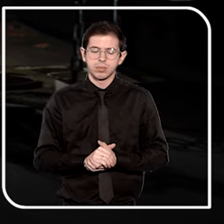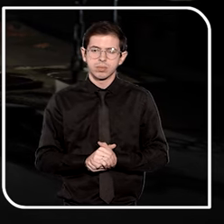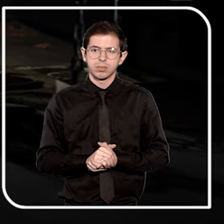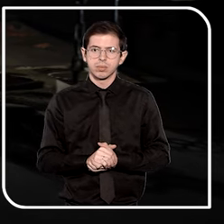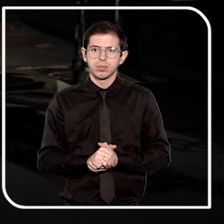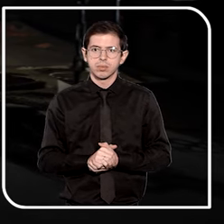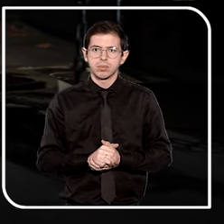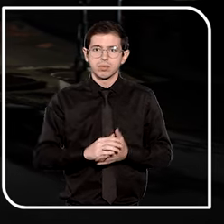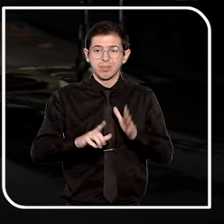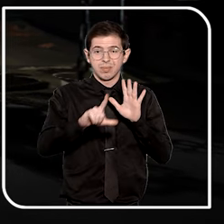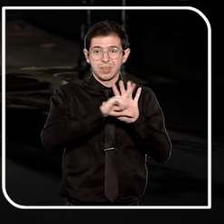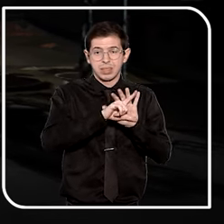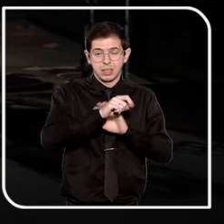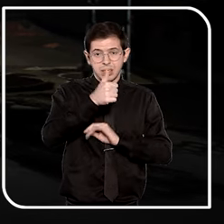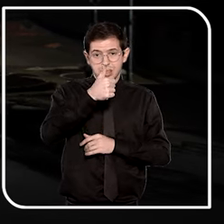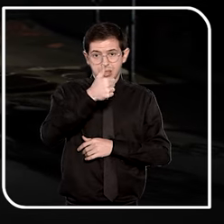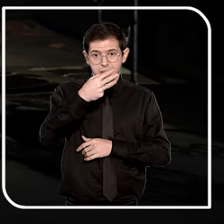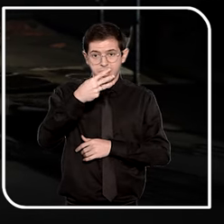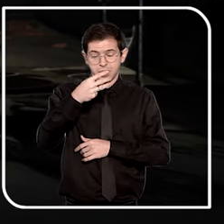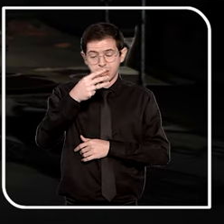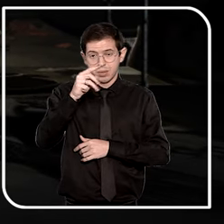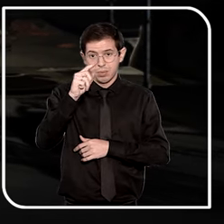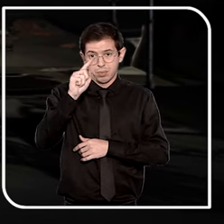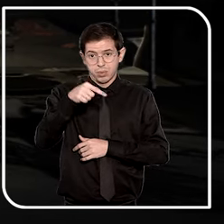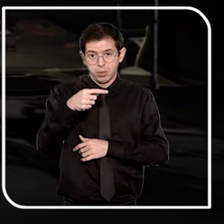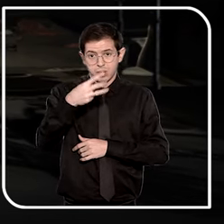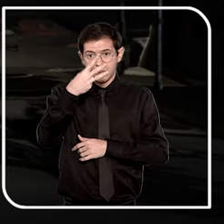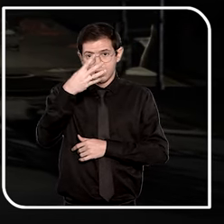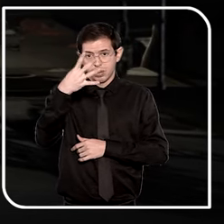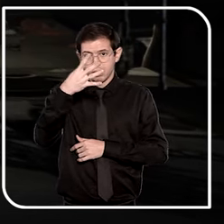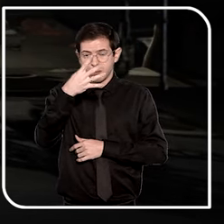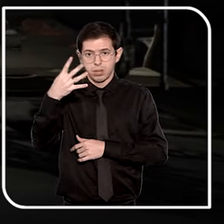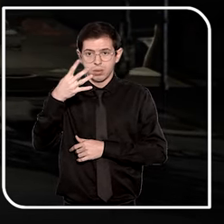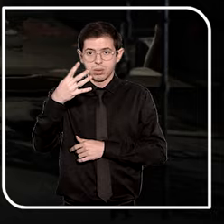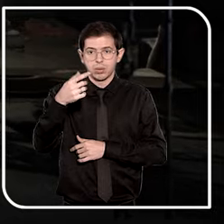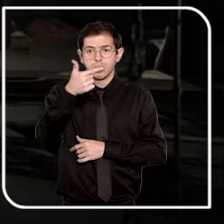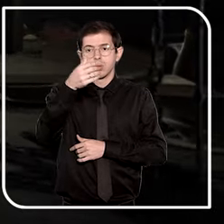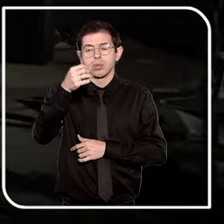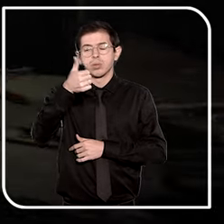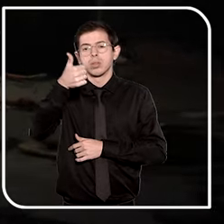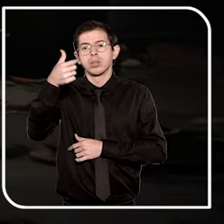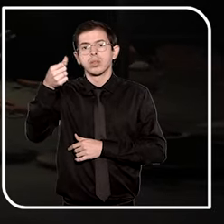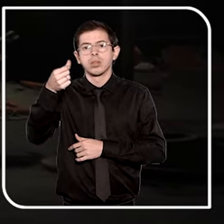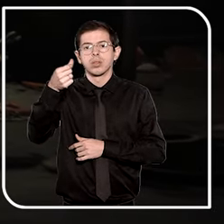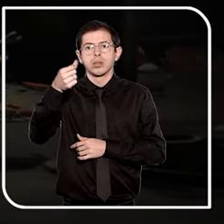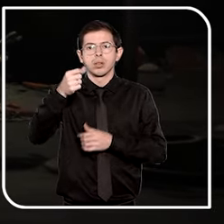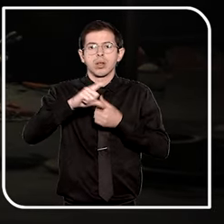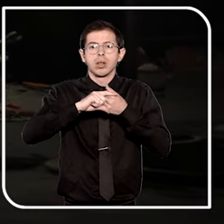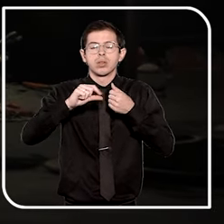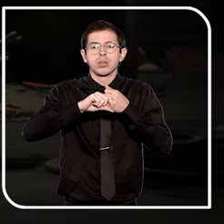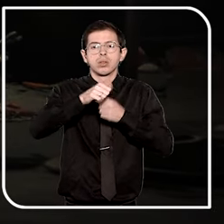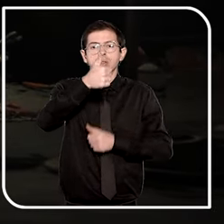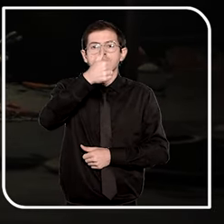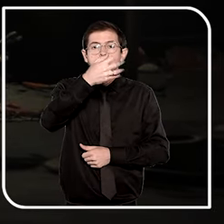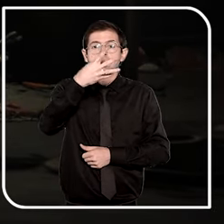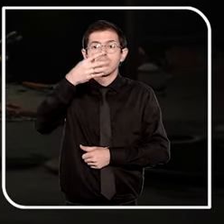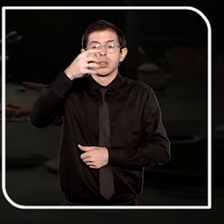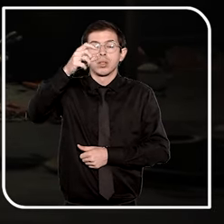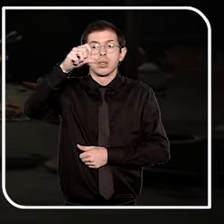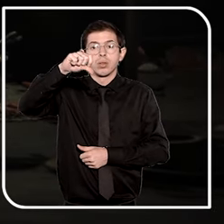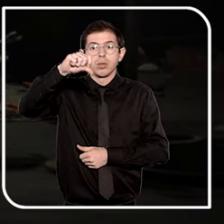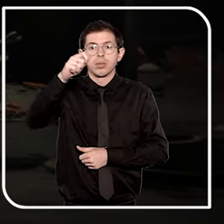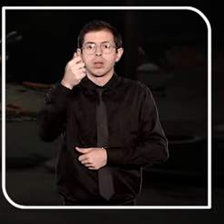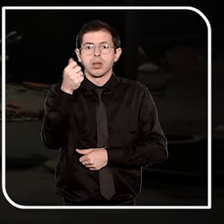Lei 13.344 de 2016, artigo 149-A,